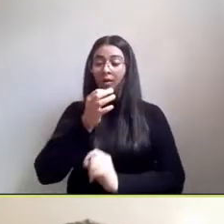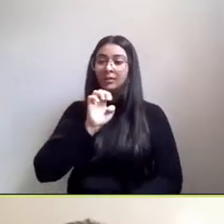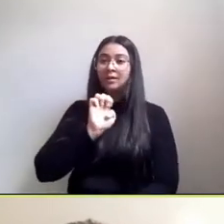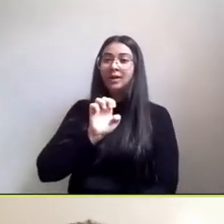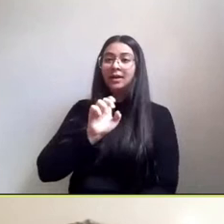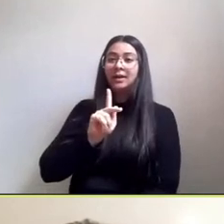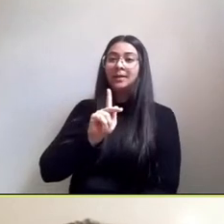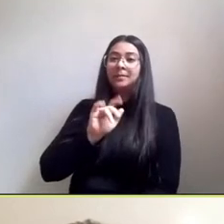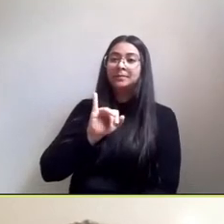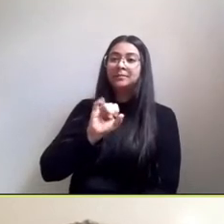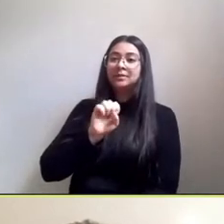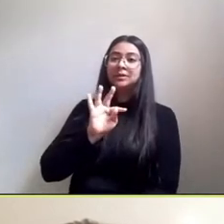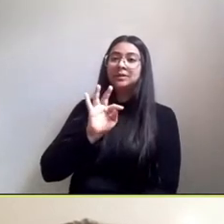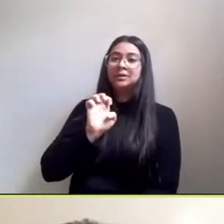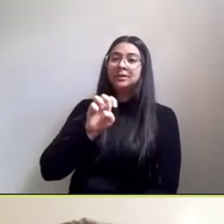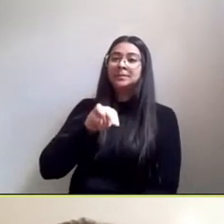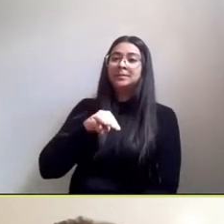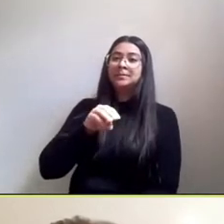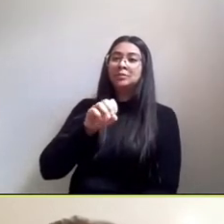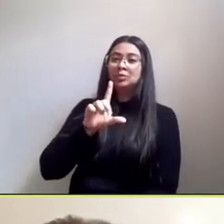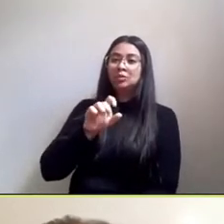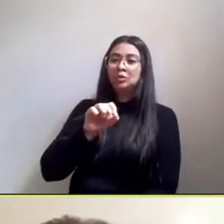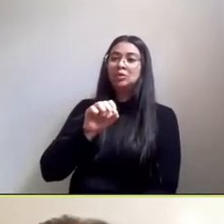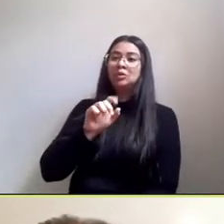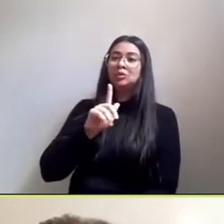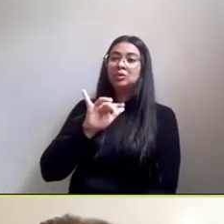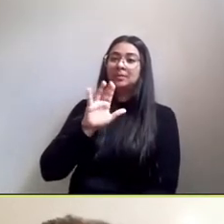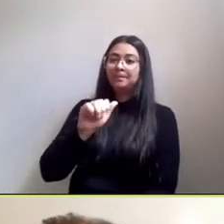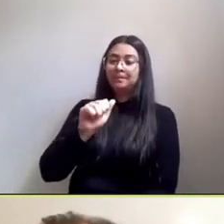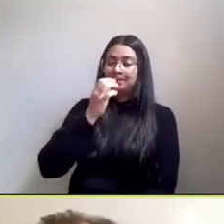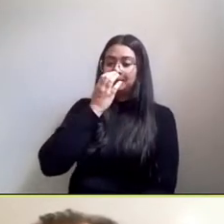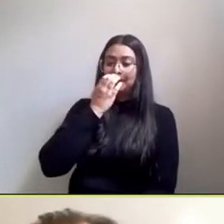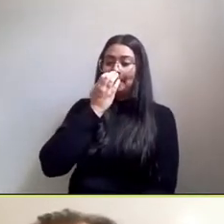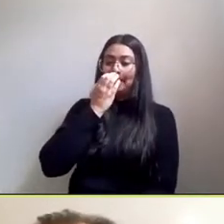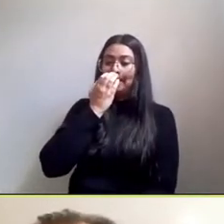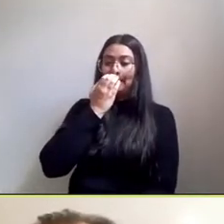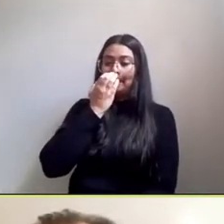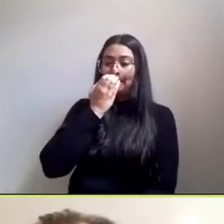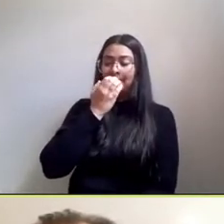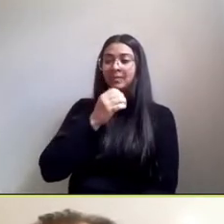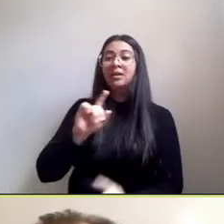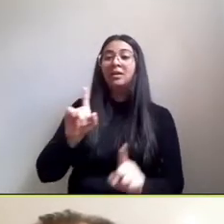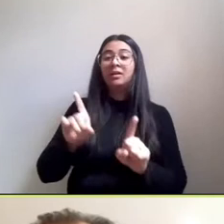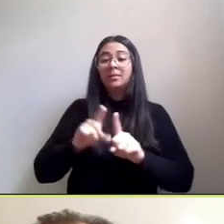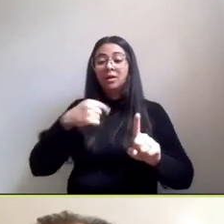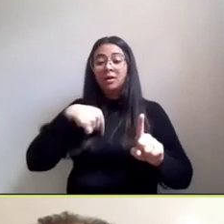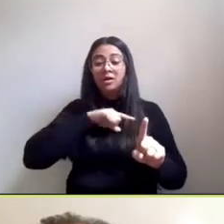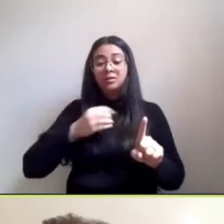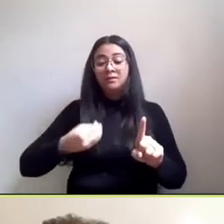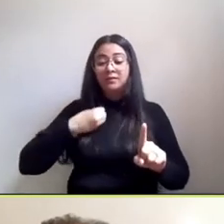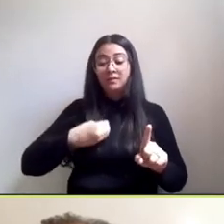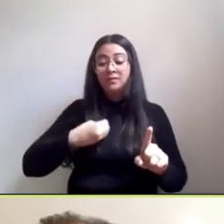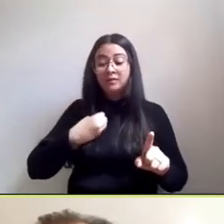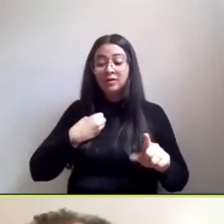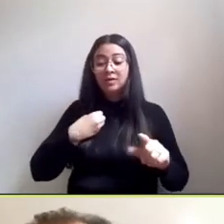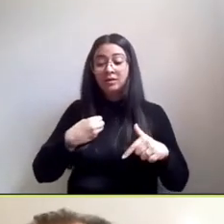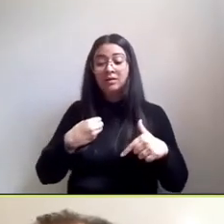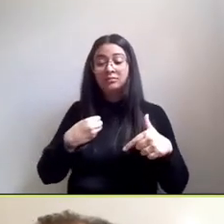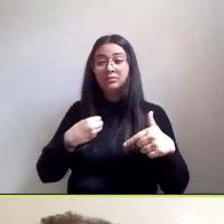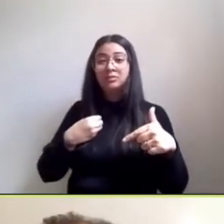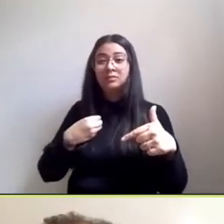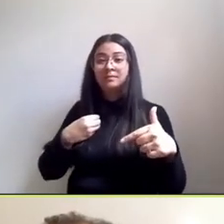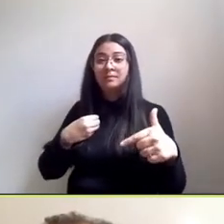e tem uma dimensão que a gente inclusive a gente vivencia mas a gente está pouco habilitado que é a questão